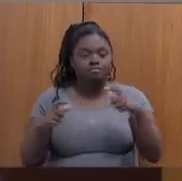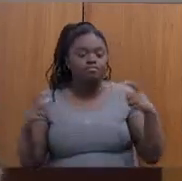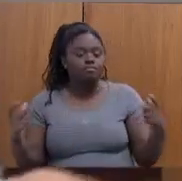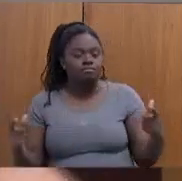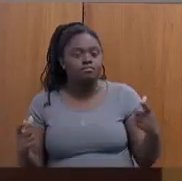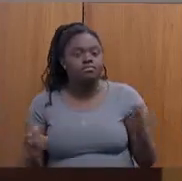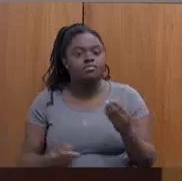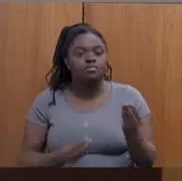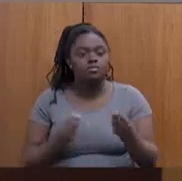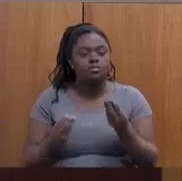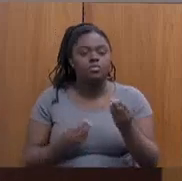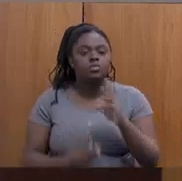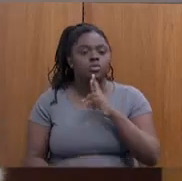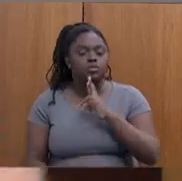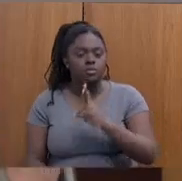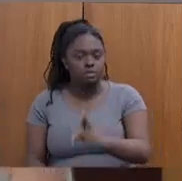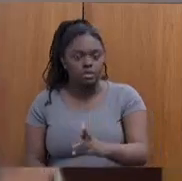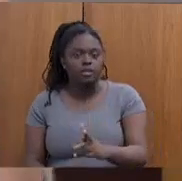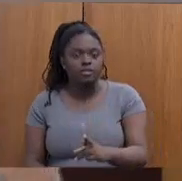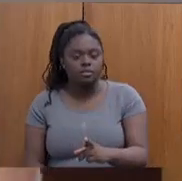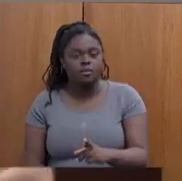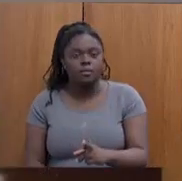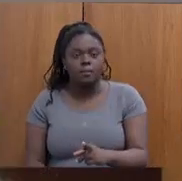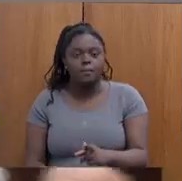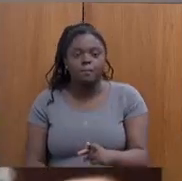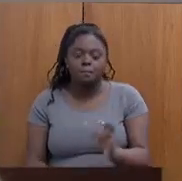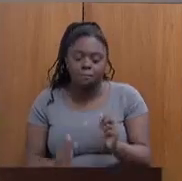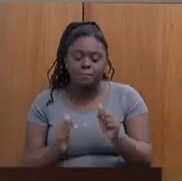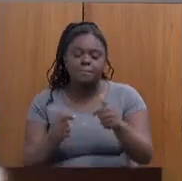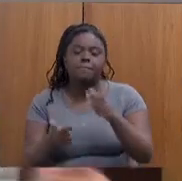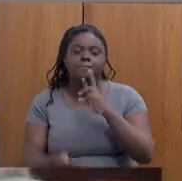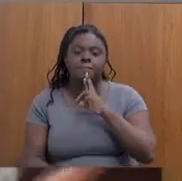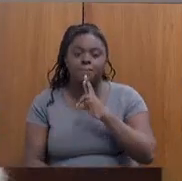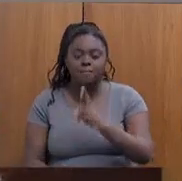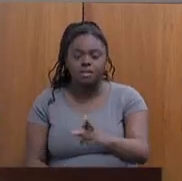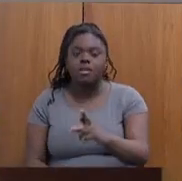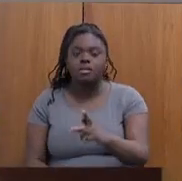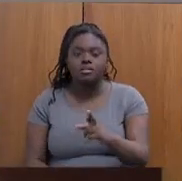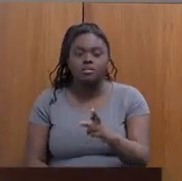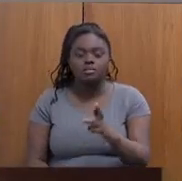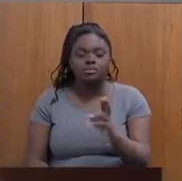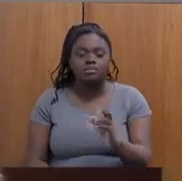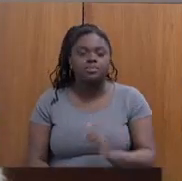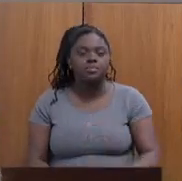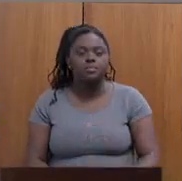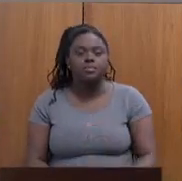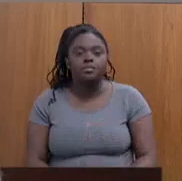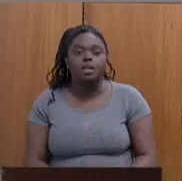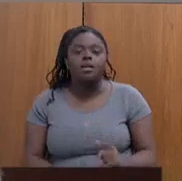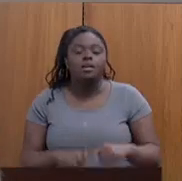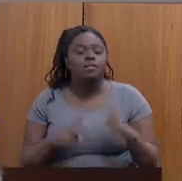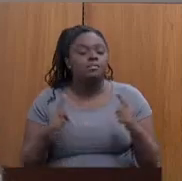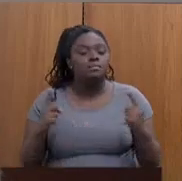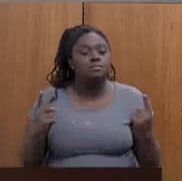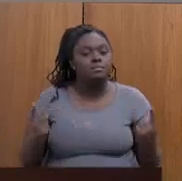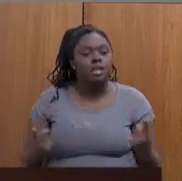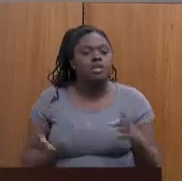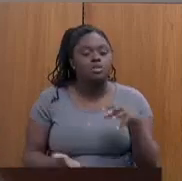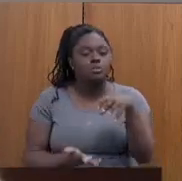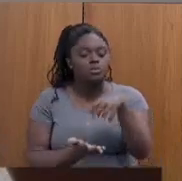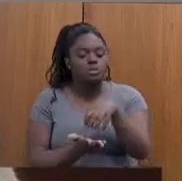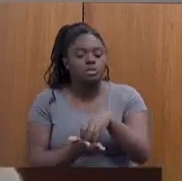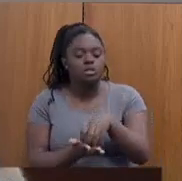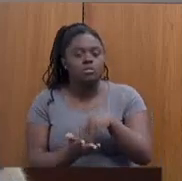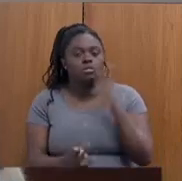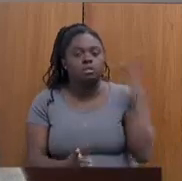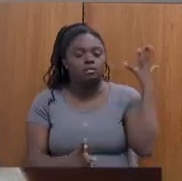de resultado, de efetivação mesmo desse resultado no território. Mas ele é... Os centros de referência em direitos